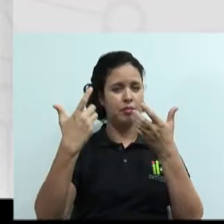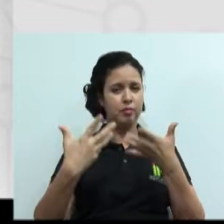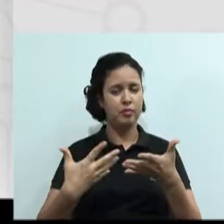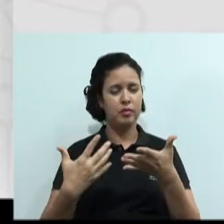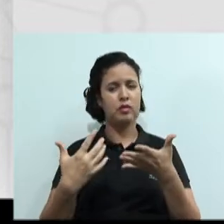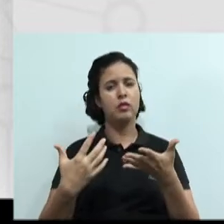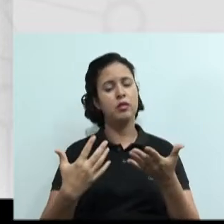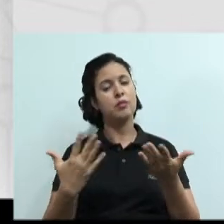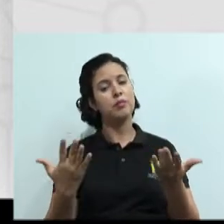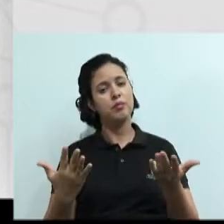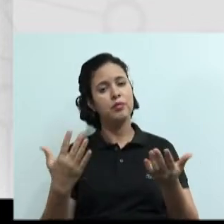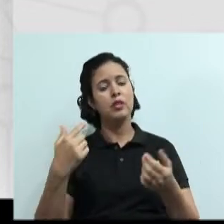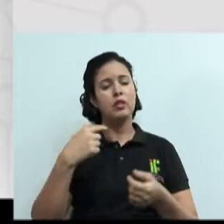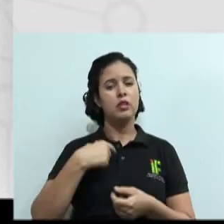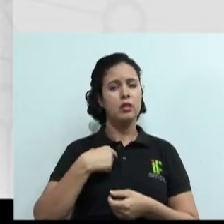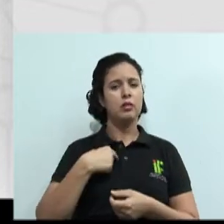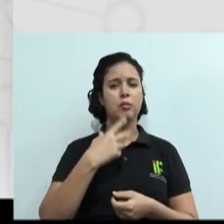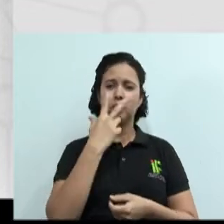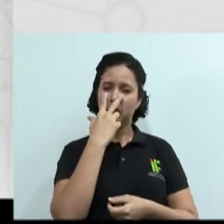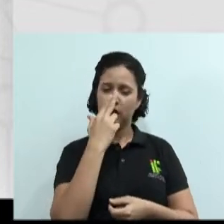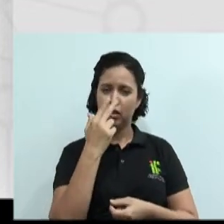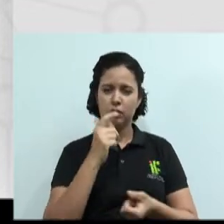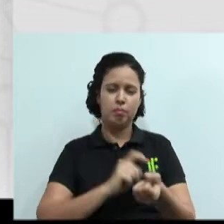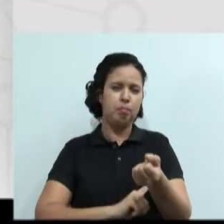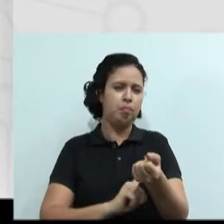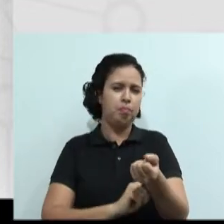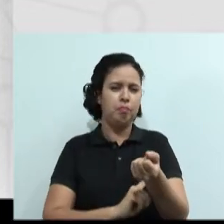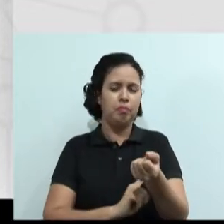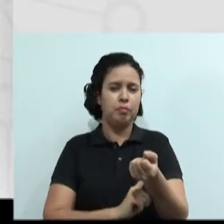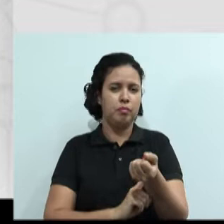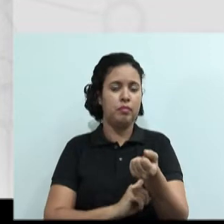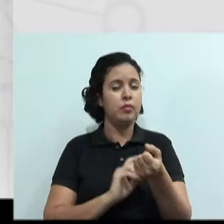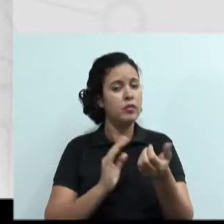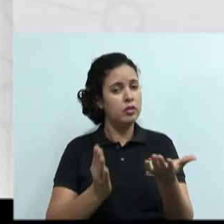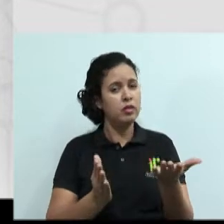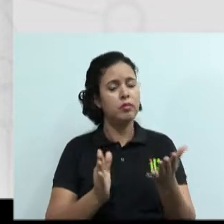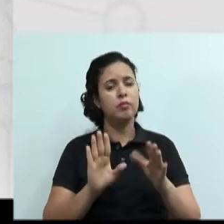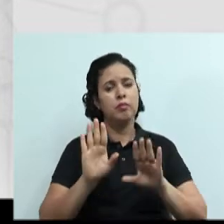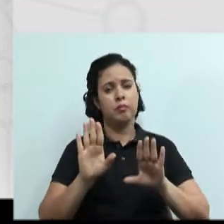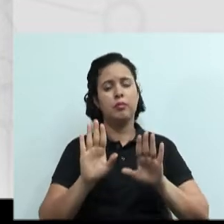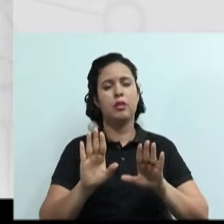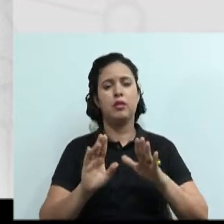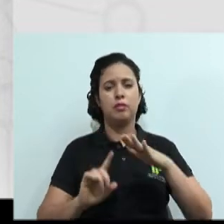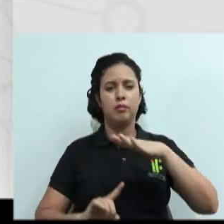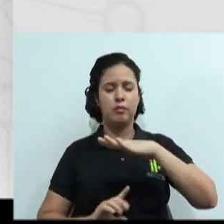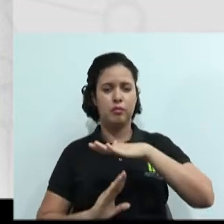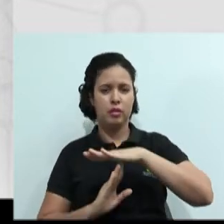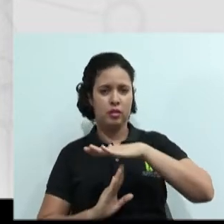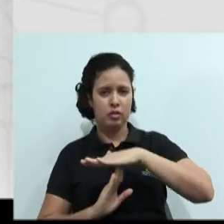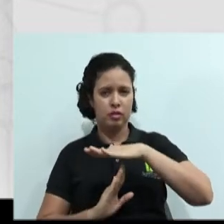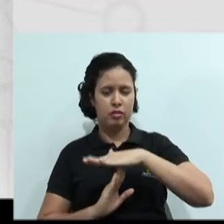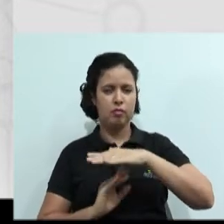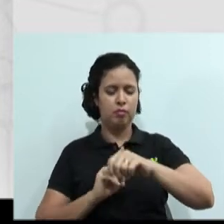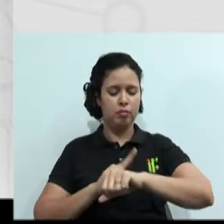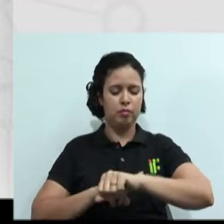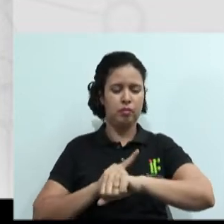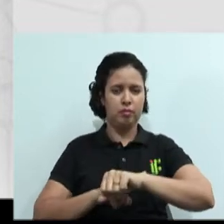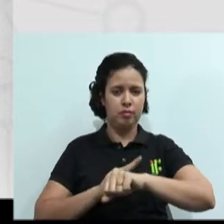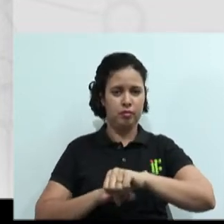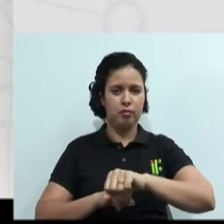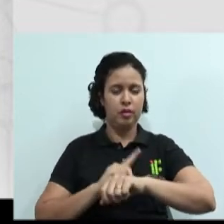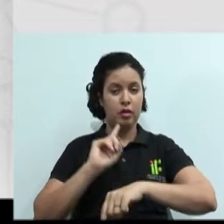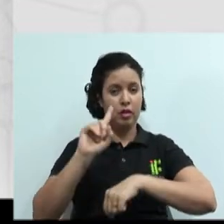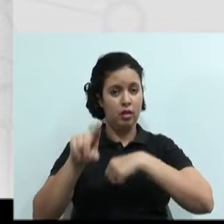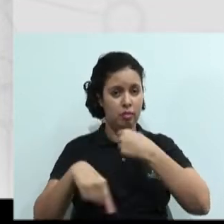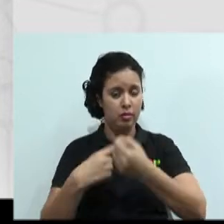talvez eu esteja me exaltando. Vamos dar um tempo aqui, para refrescar as ideias, e recomeçar a negociação em